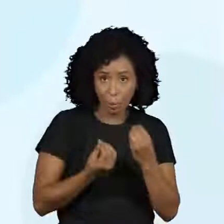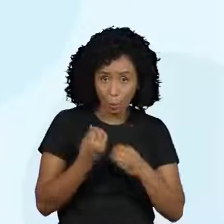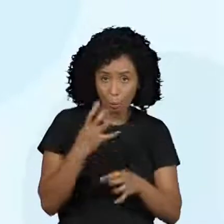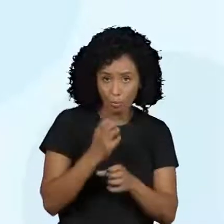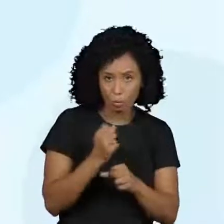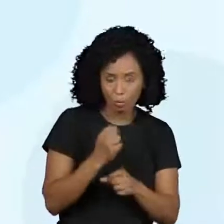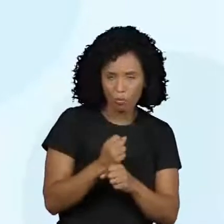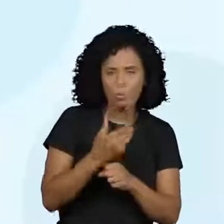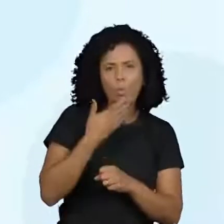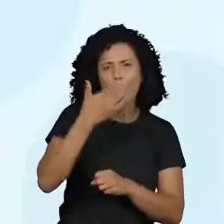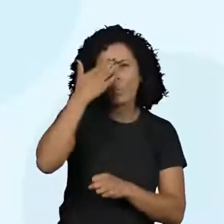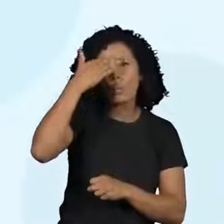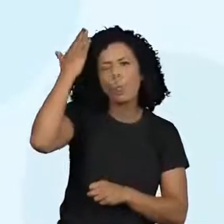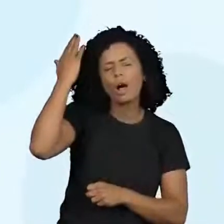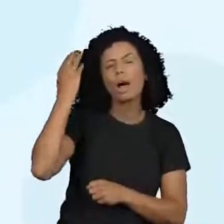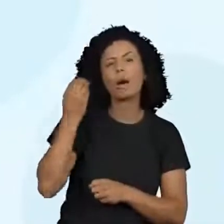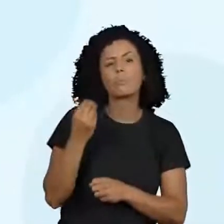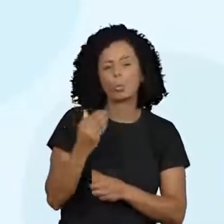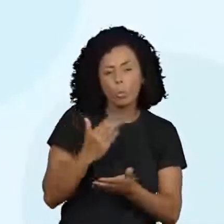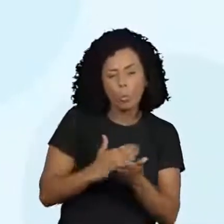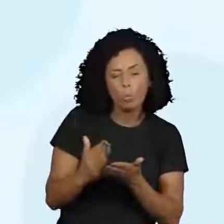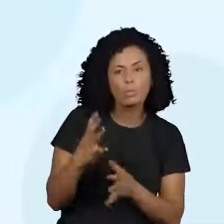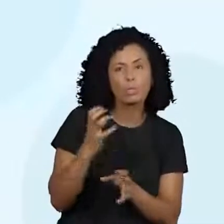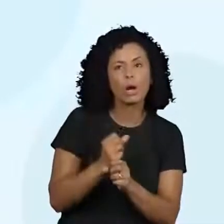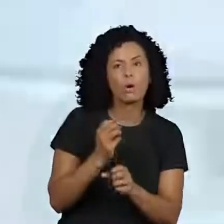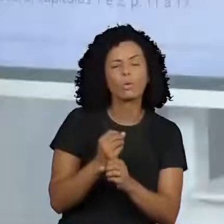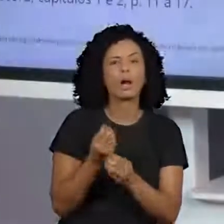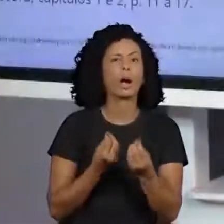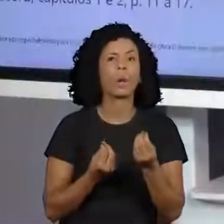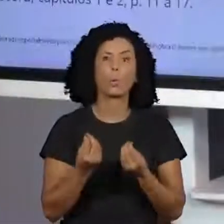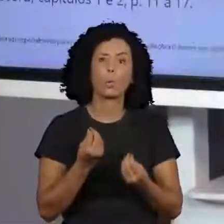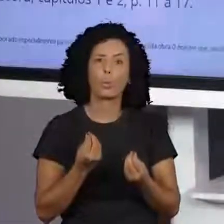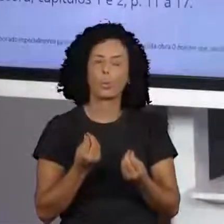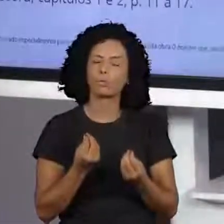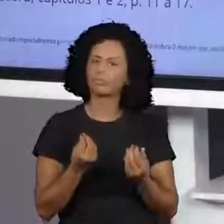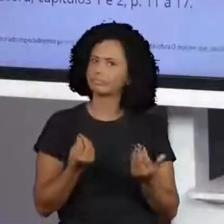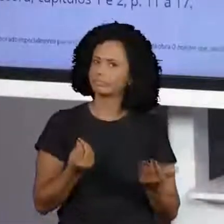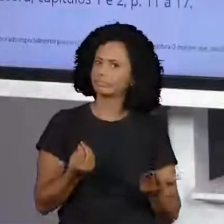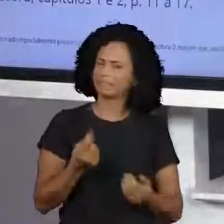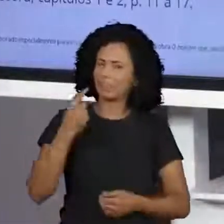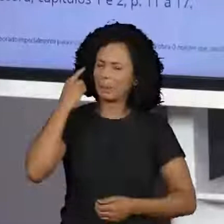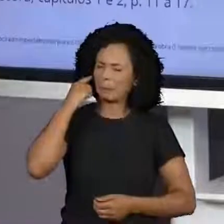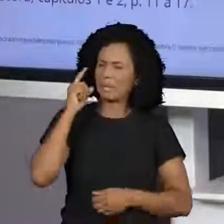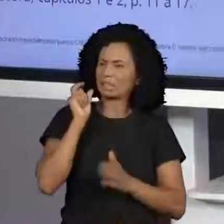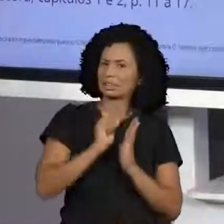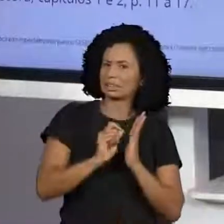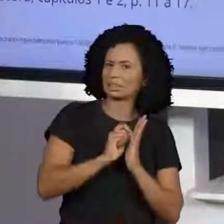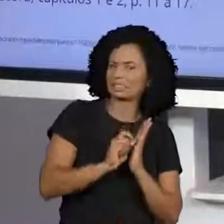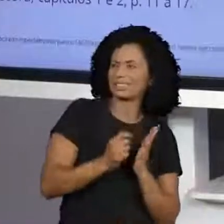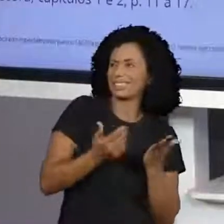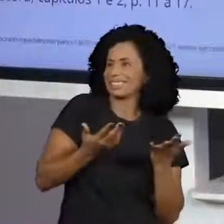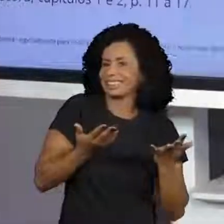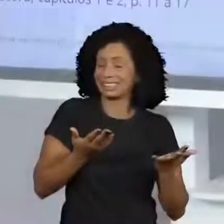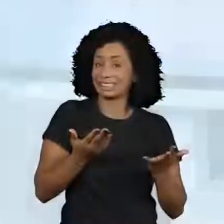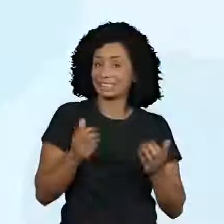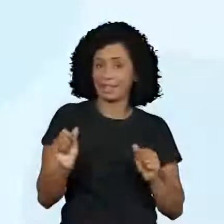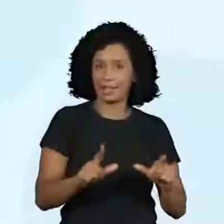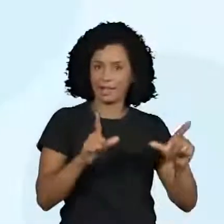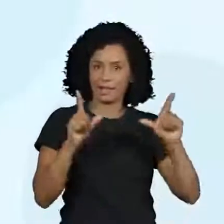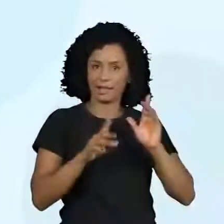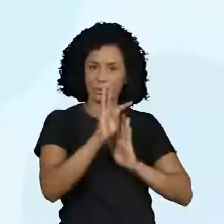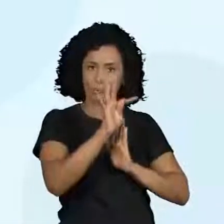árabes fizeram para começarem a fazer toda essa parte da grafia e da escrita, vocês vão aqui na tela,